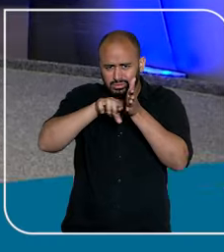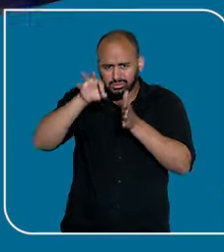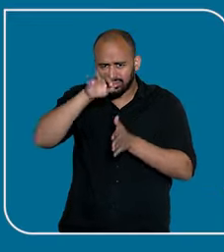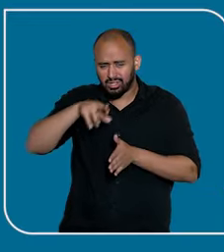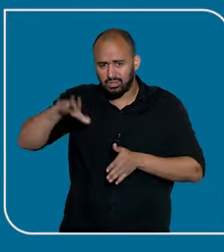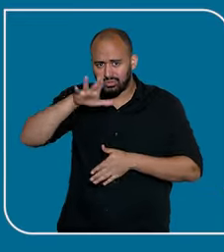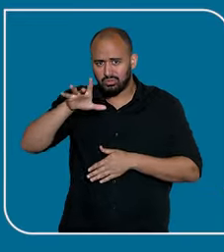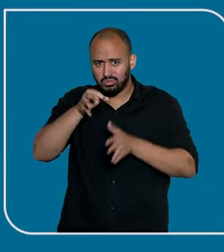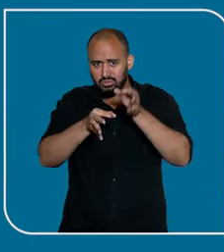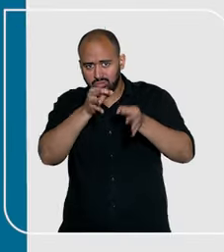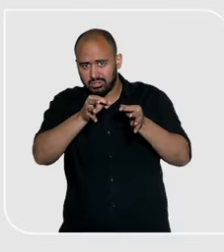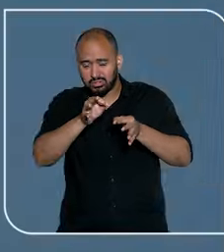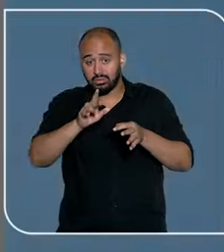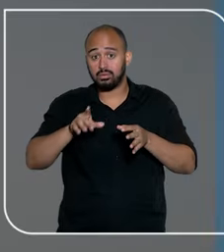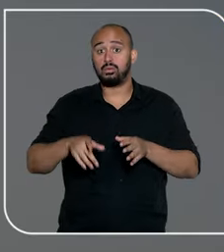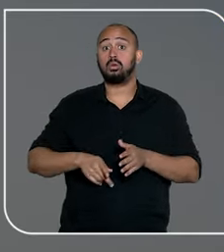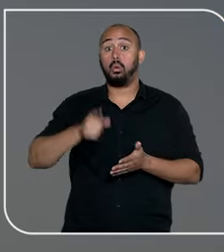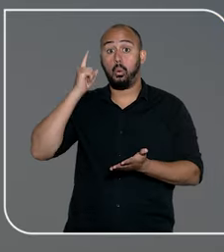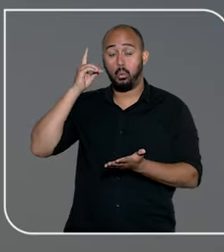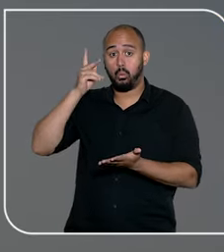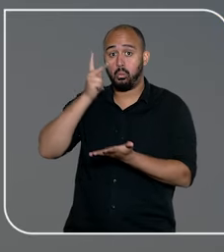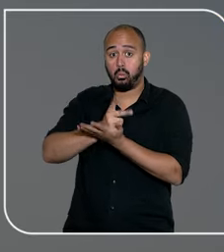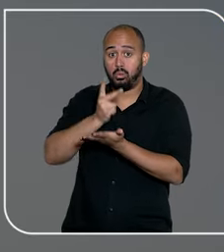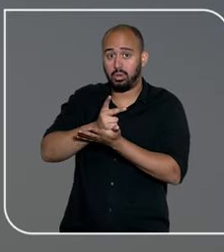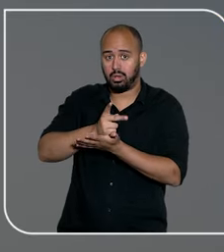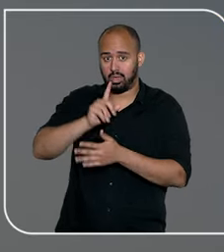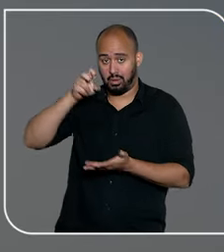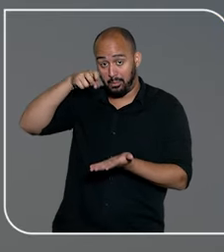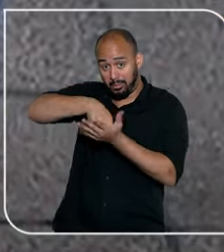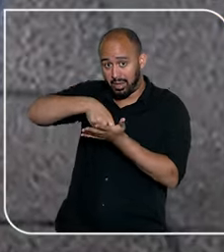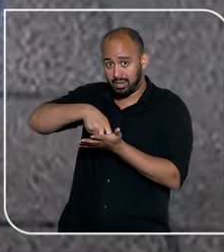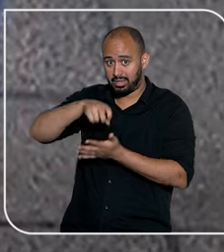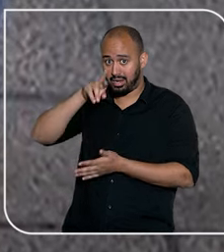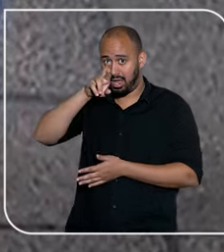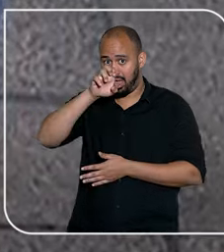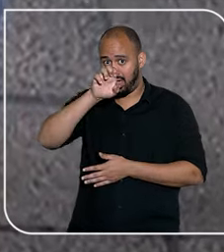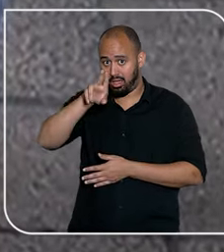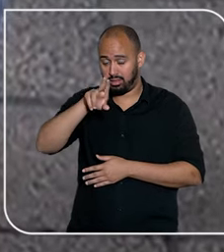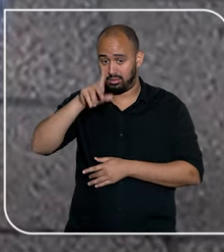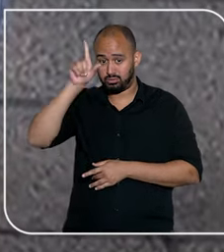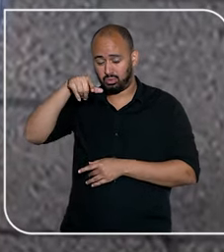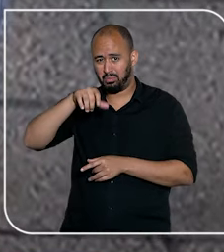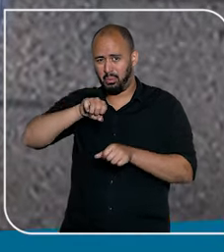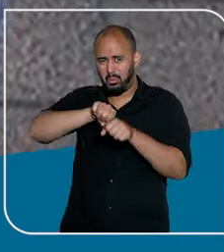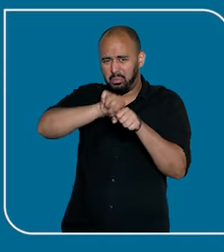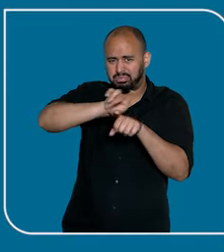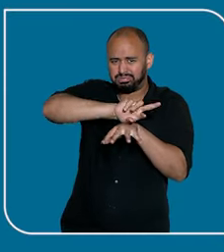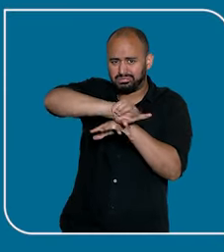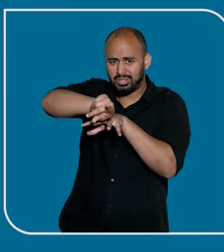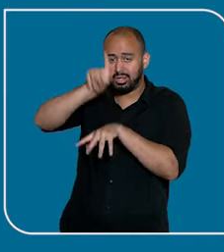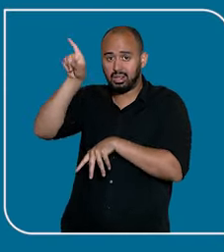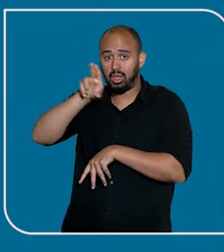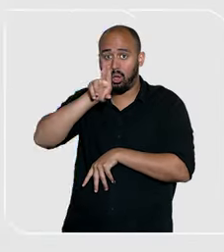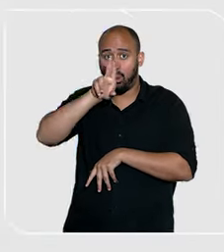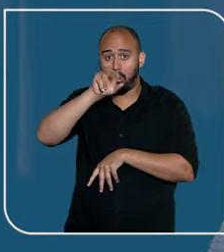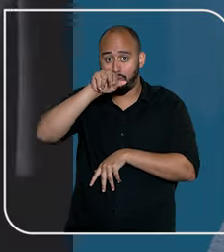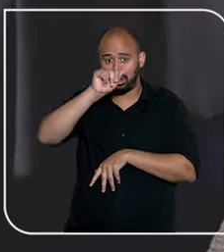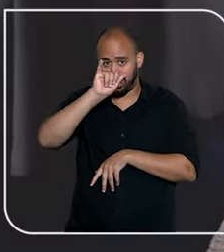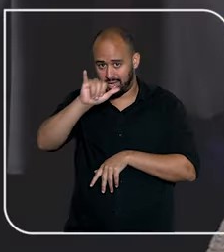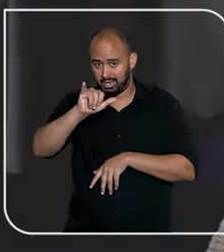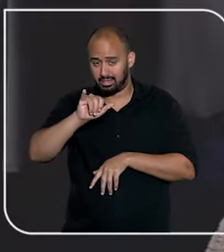de Justiça, mantida a execução da pena de réu condenado pela chacina de Unaí. E mais,